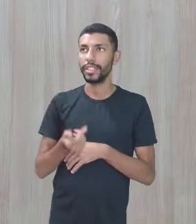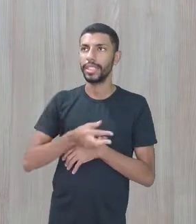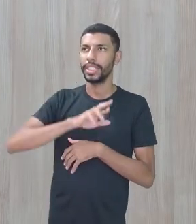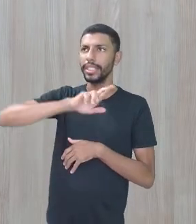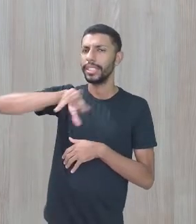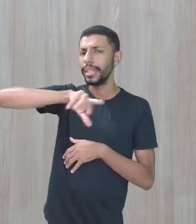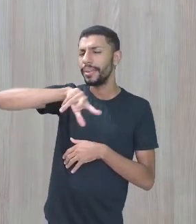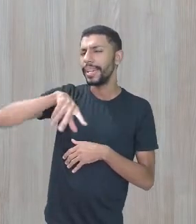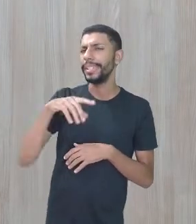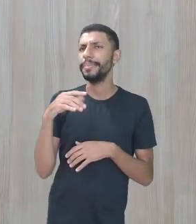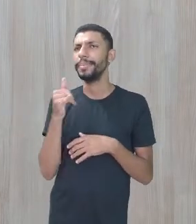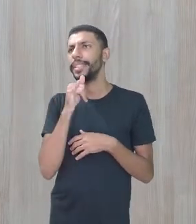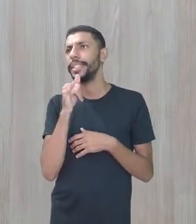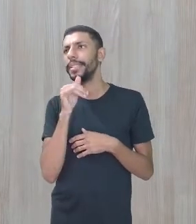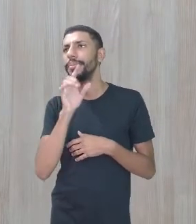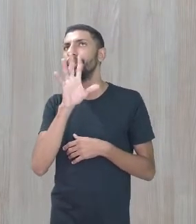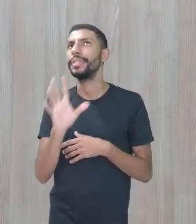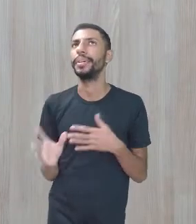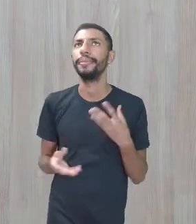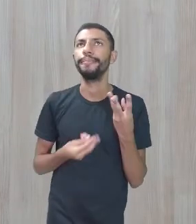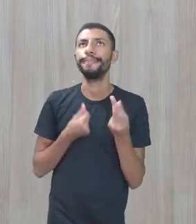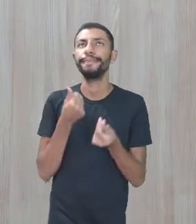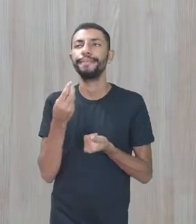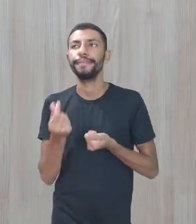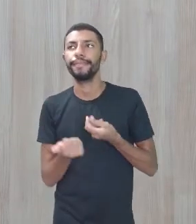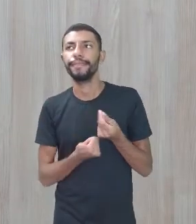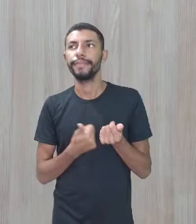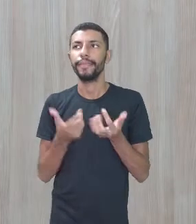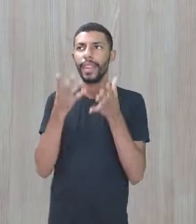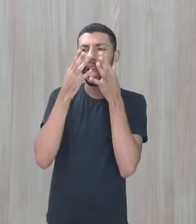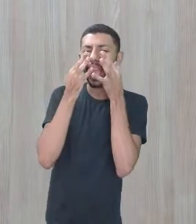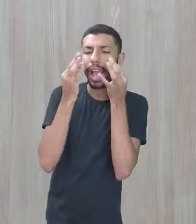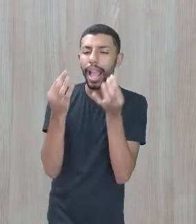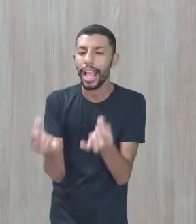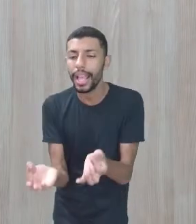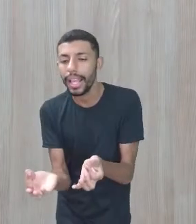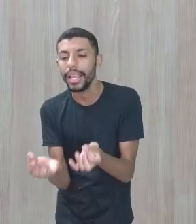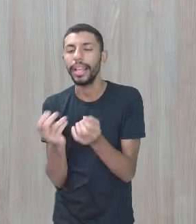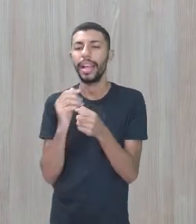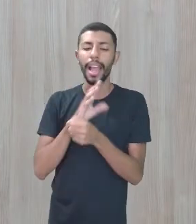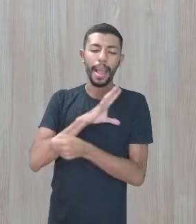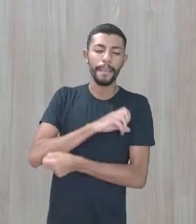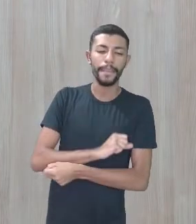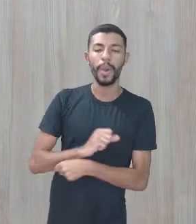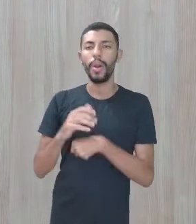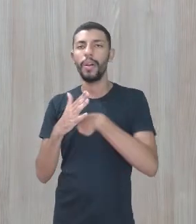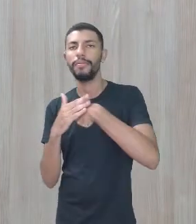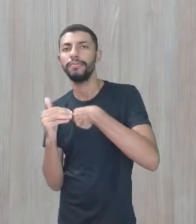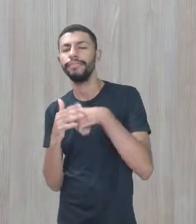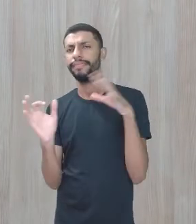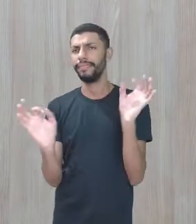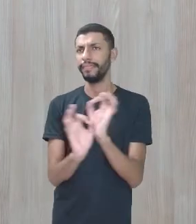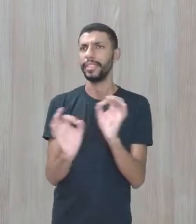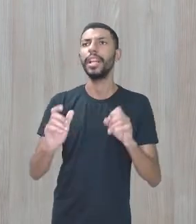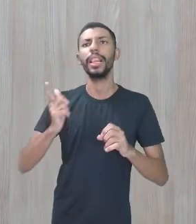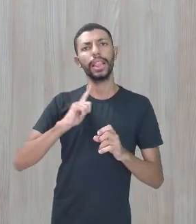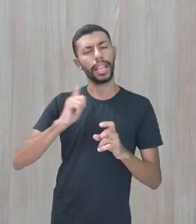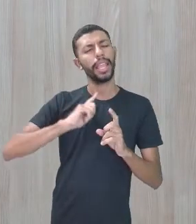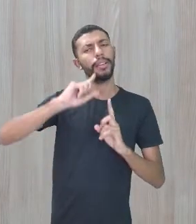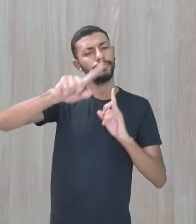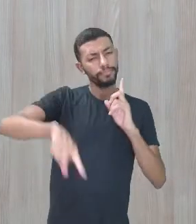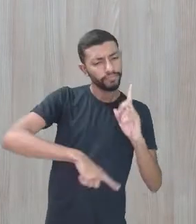não é só, falamos aqui, não é só atenção, amor, carinho. Existe o lado